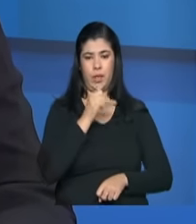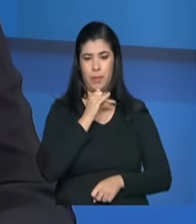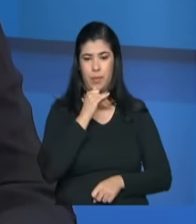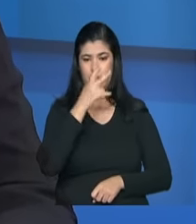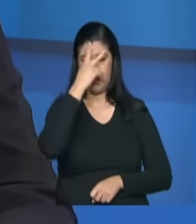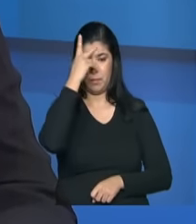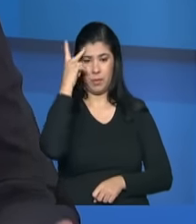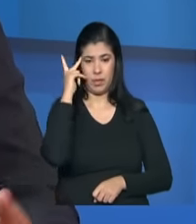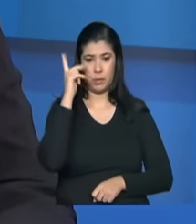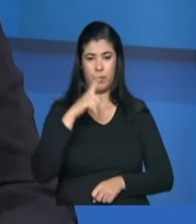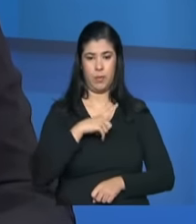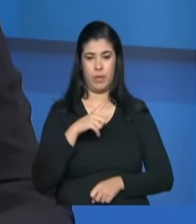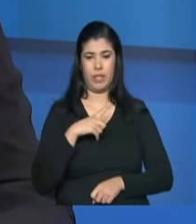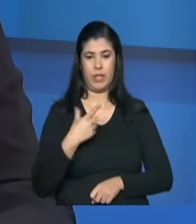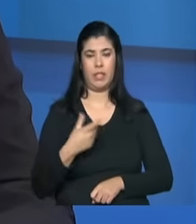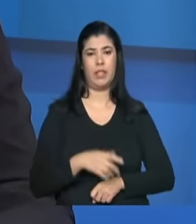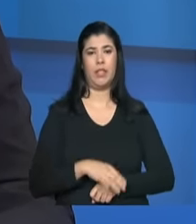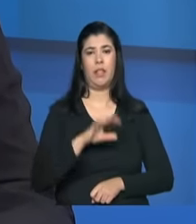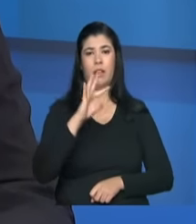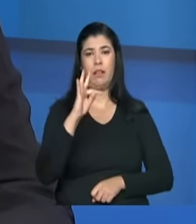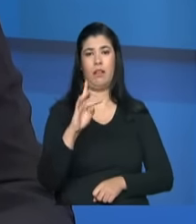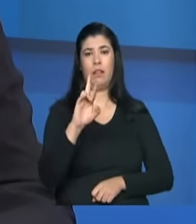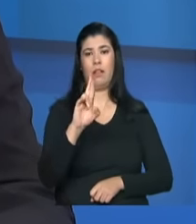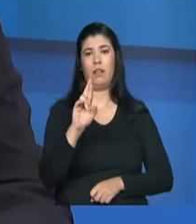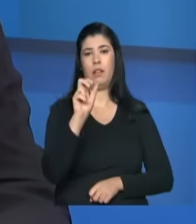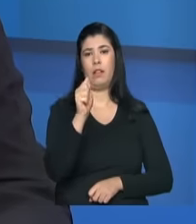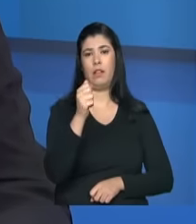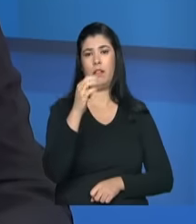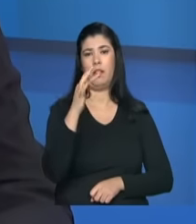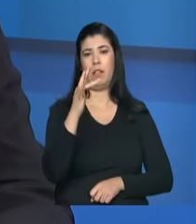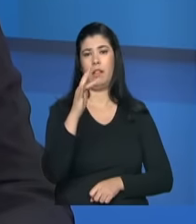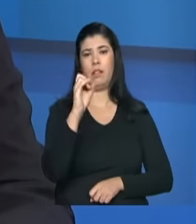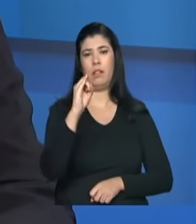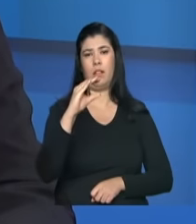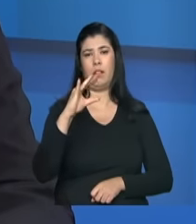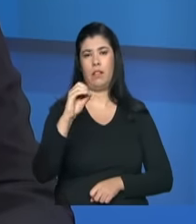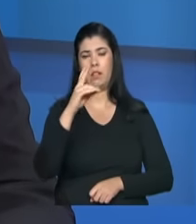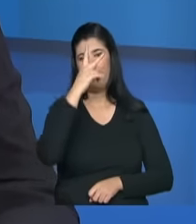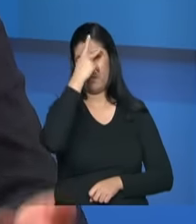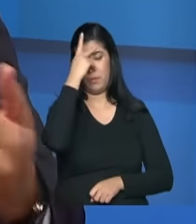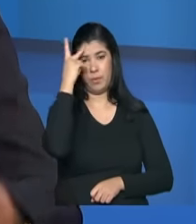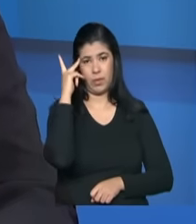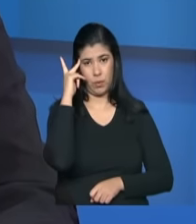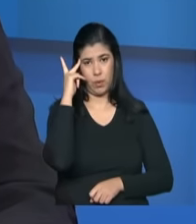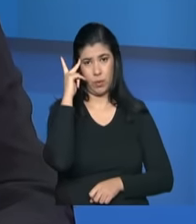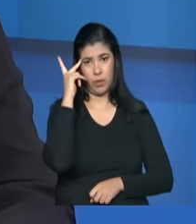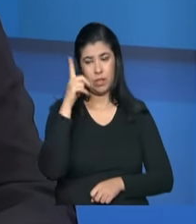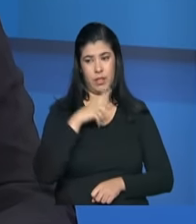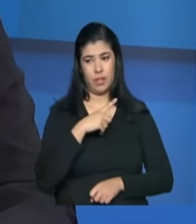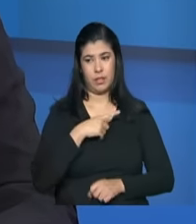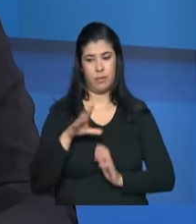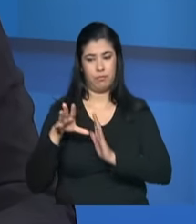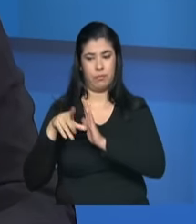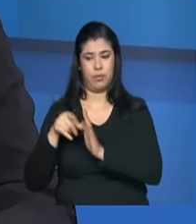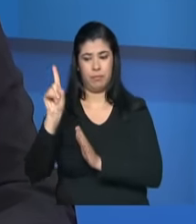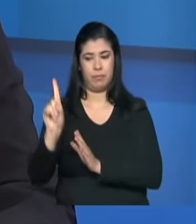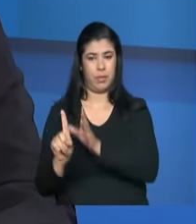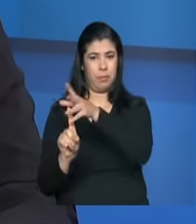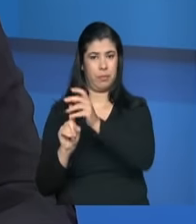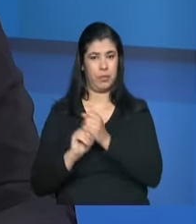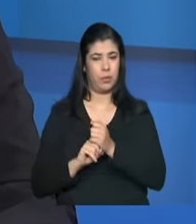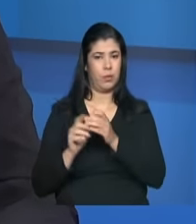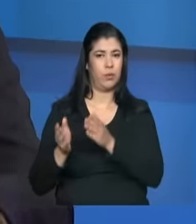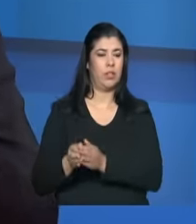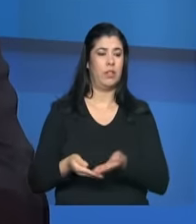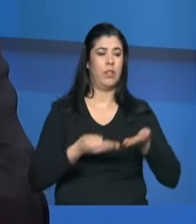tráfico de pessoas que são atendidas nos serviços de acolhimento quando não há risco de morte então também são atendidos pelos serviços de